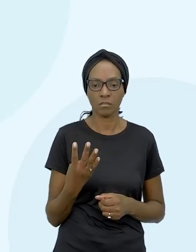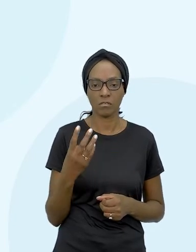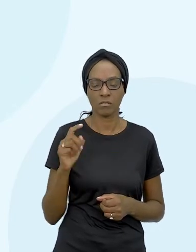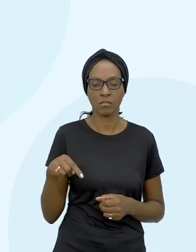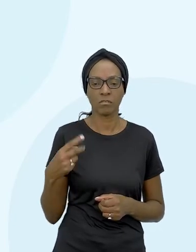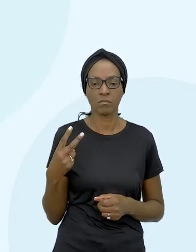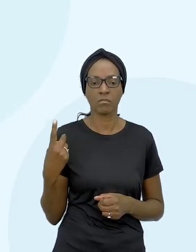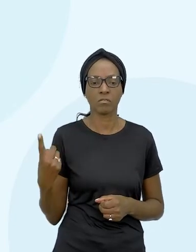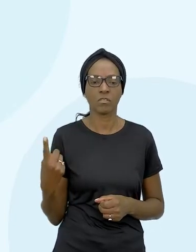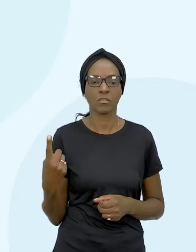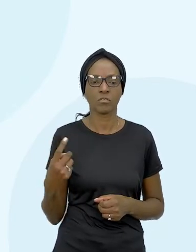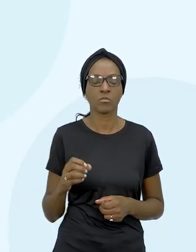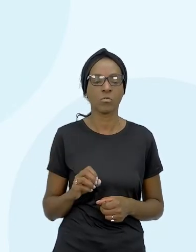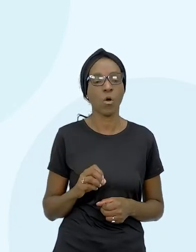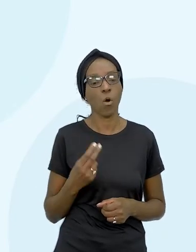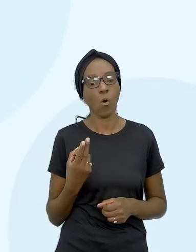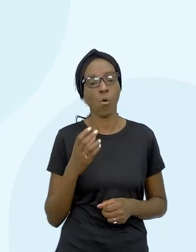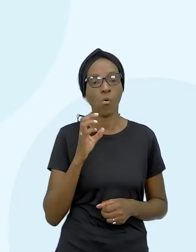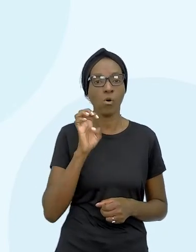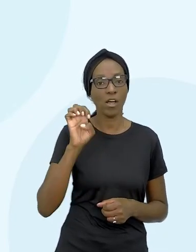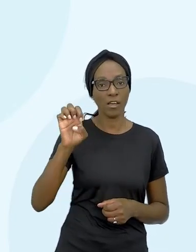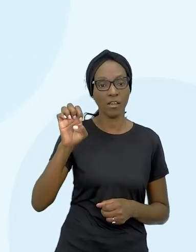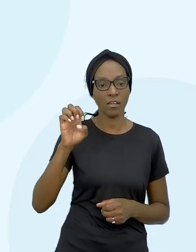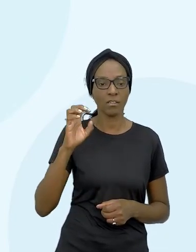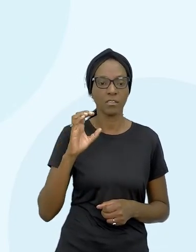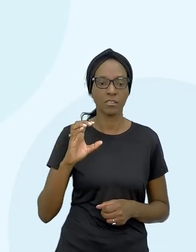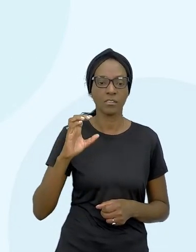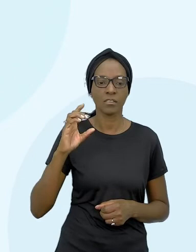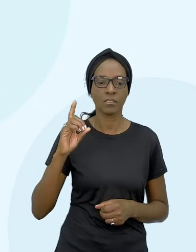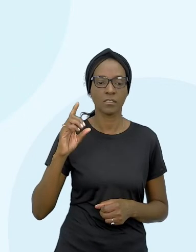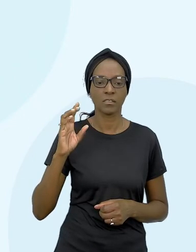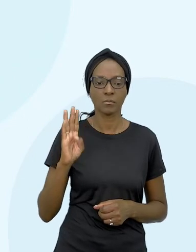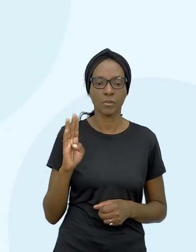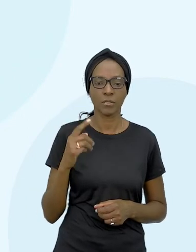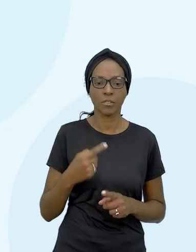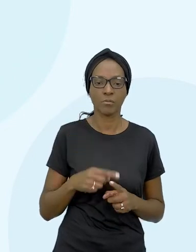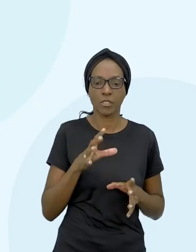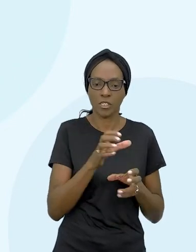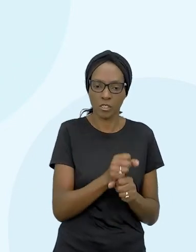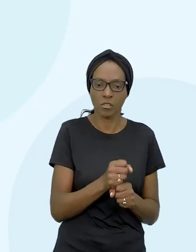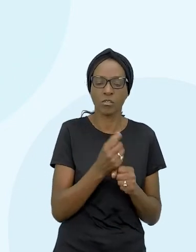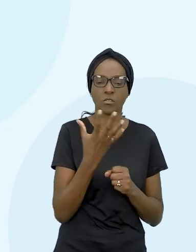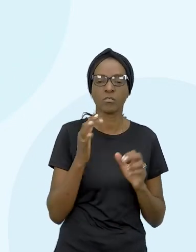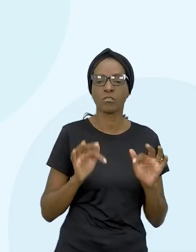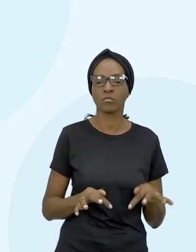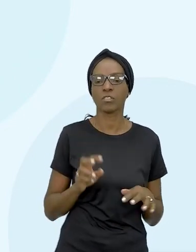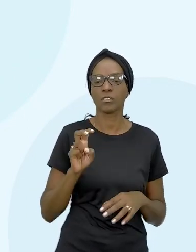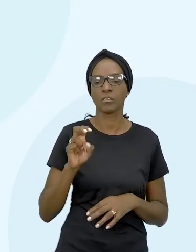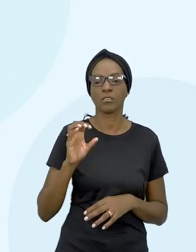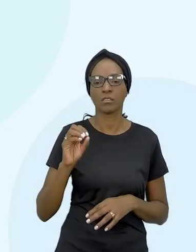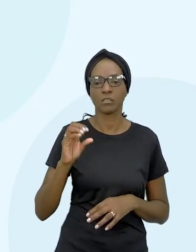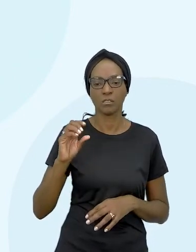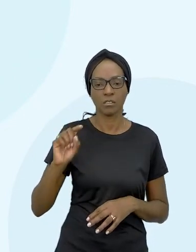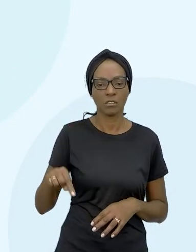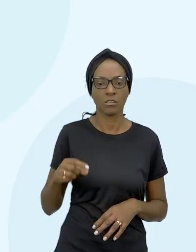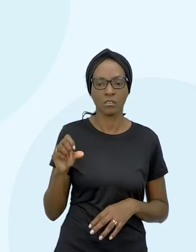ou E o CDB pois totalizará o montante de 500,87